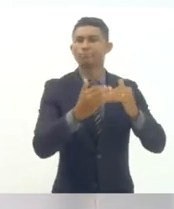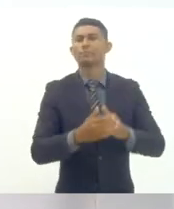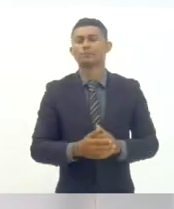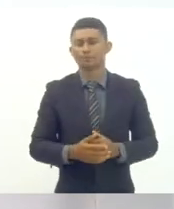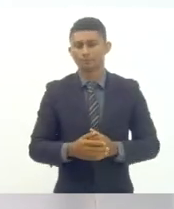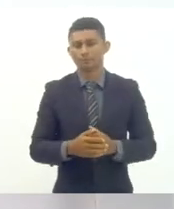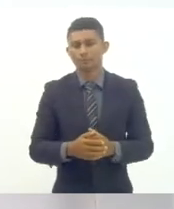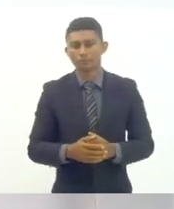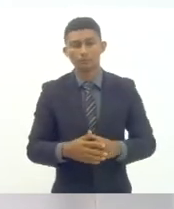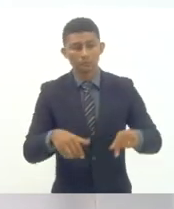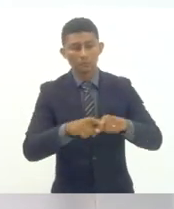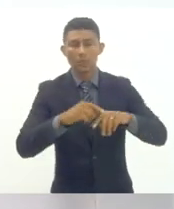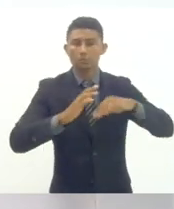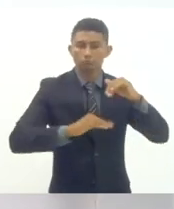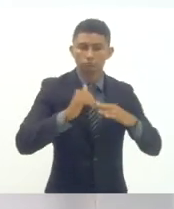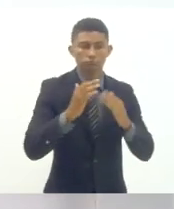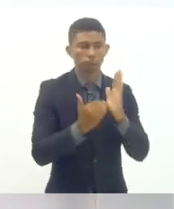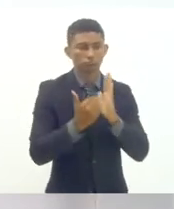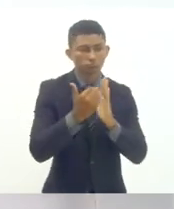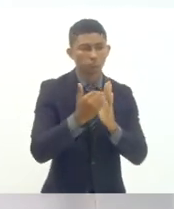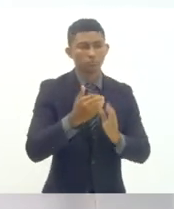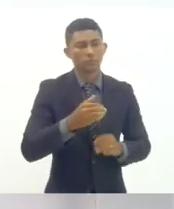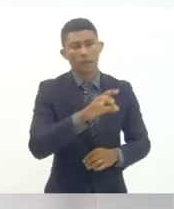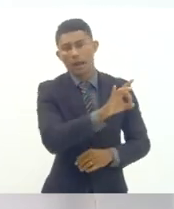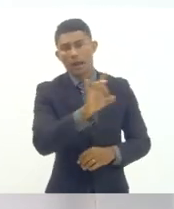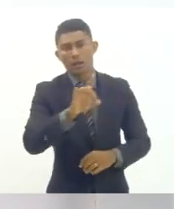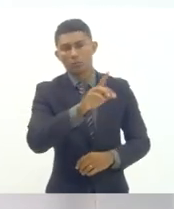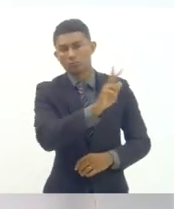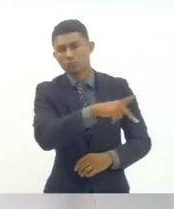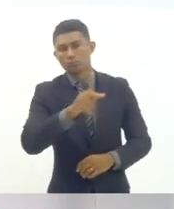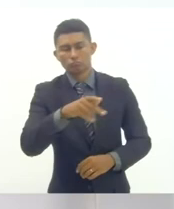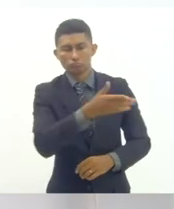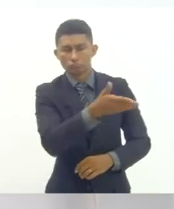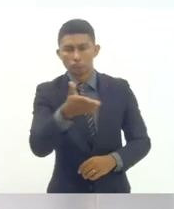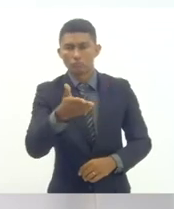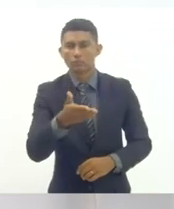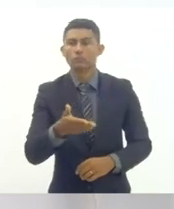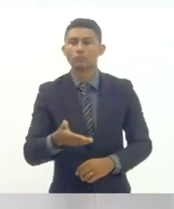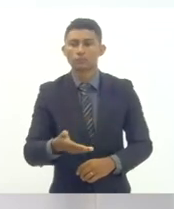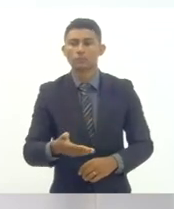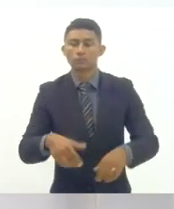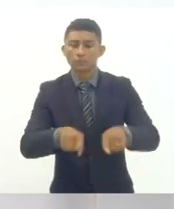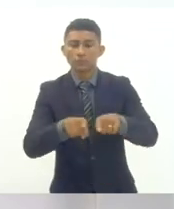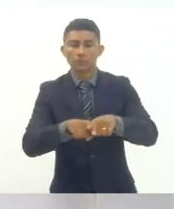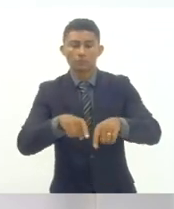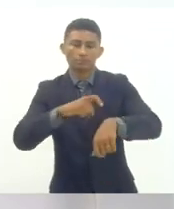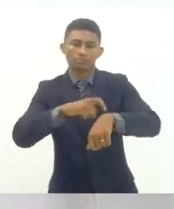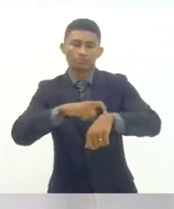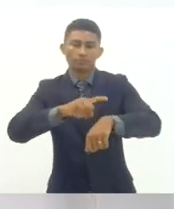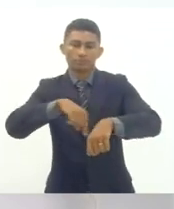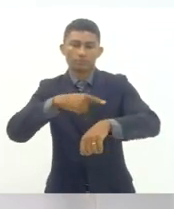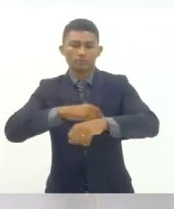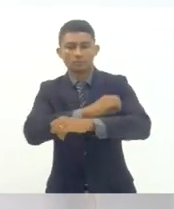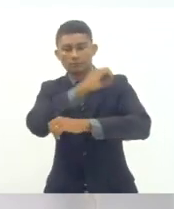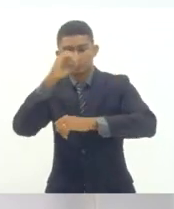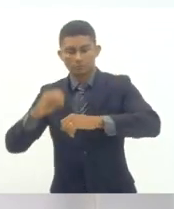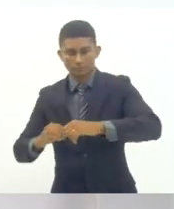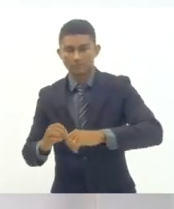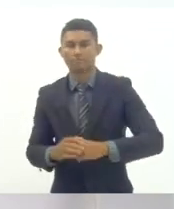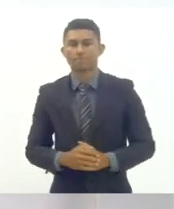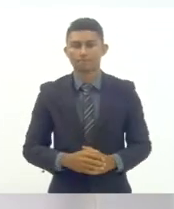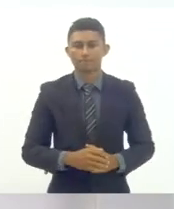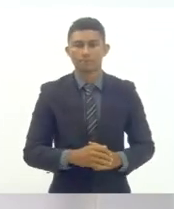aperfeiçoamento pessoal dos professores preferencialmente para o tempo integral difícil acesso e provimentos